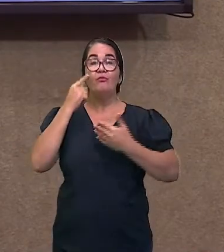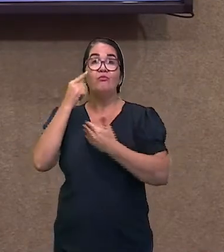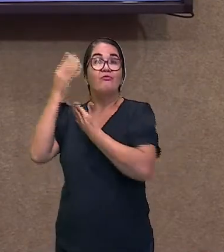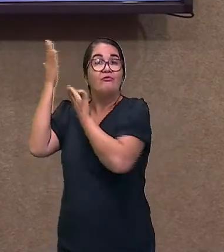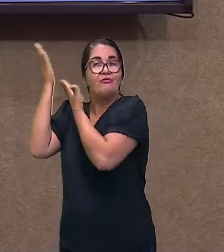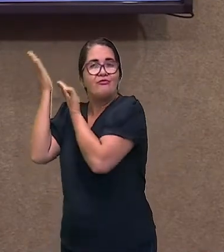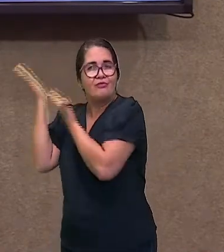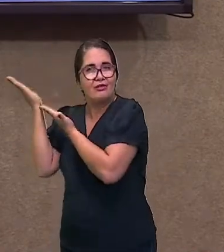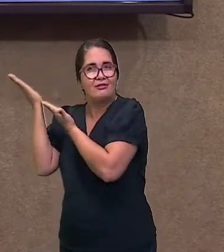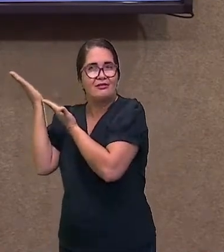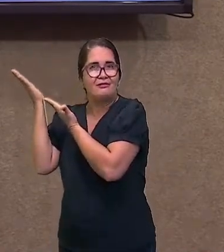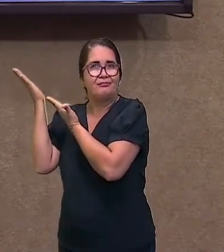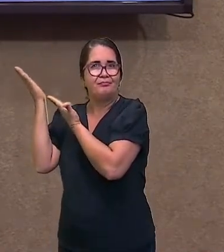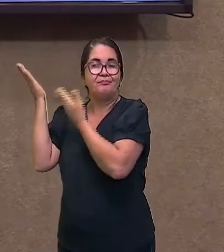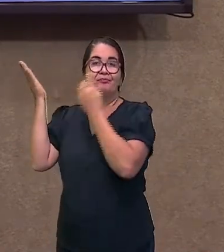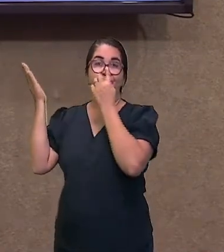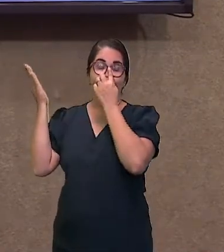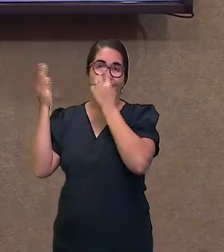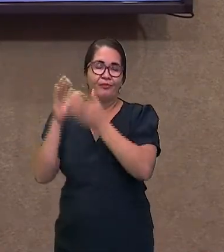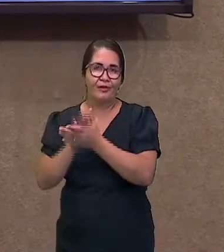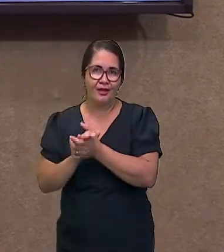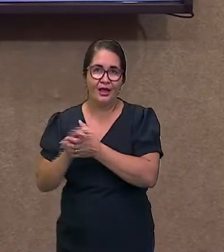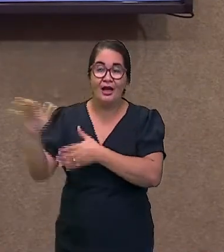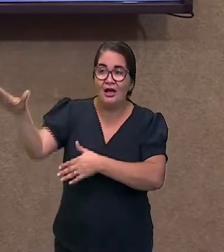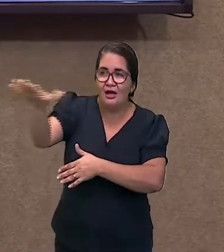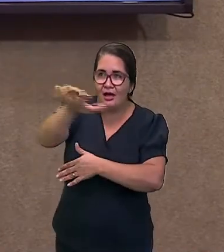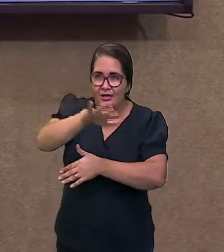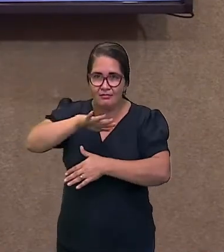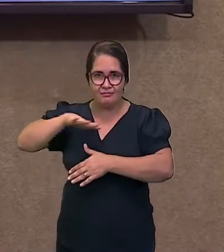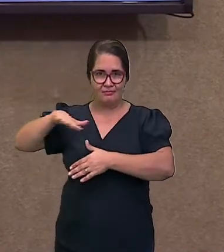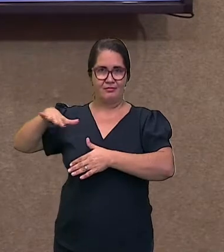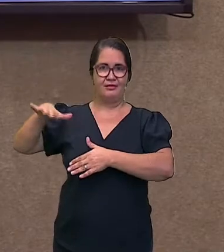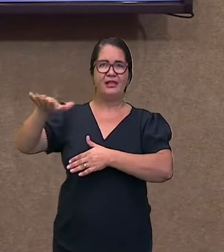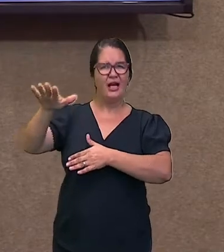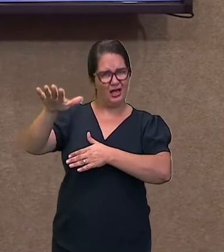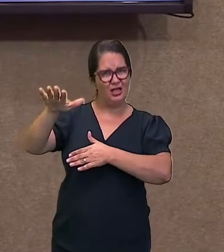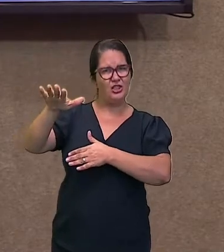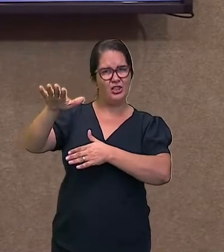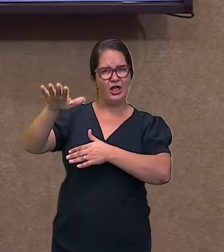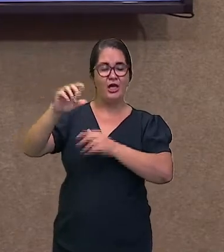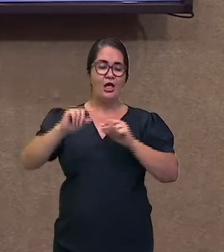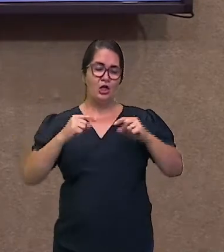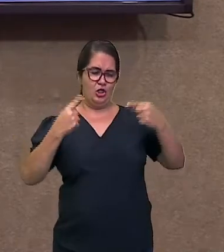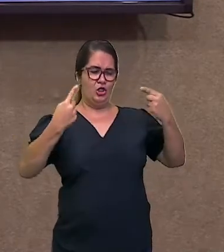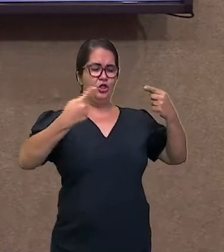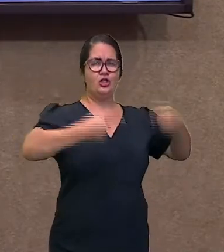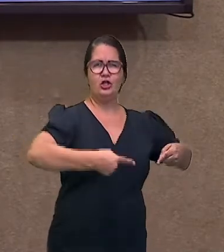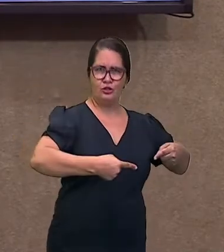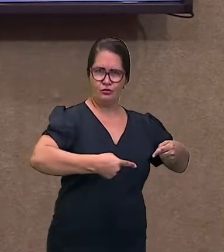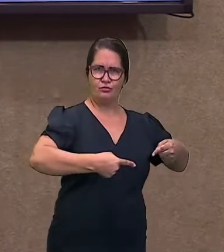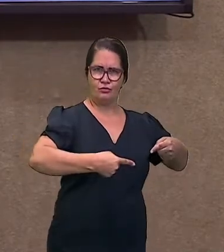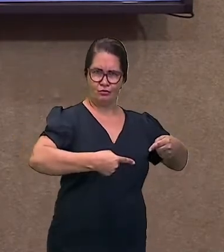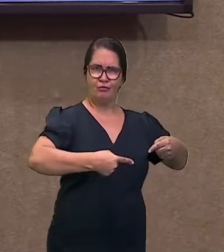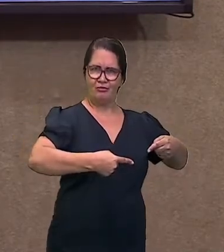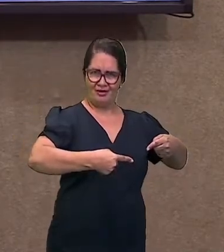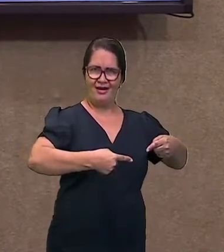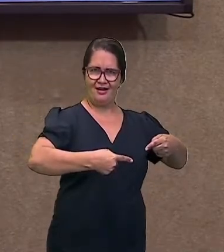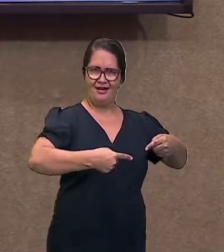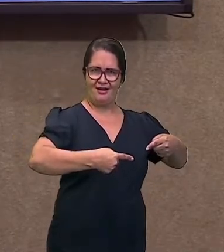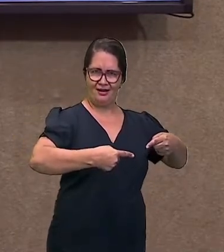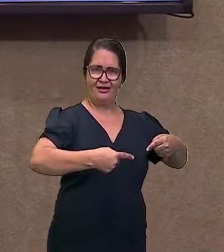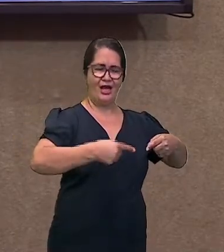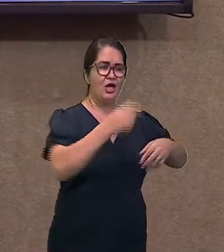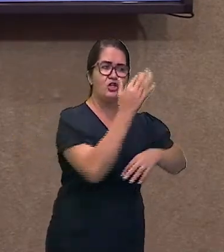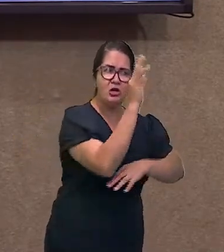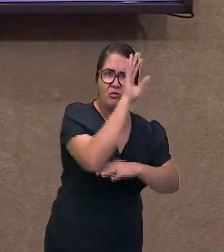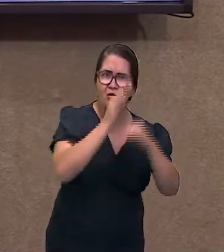habitat, nicho ecológico. Existe diferença entre isso, professora? O que é o